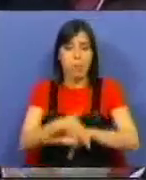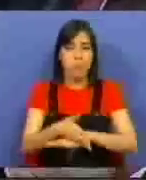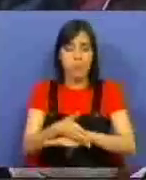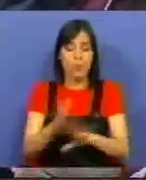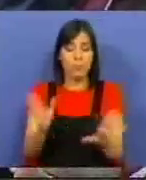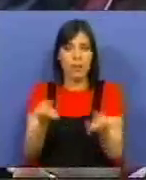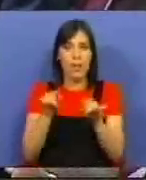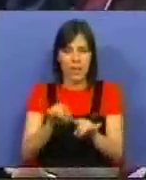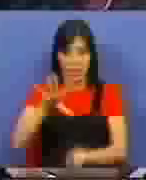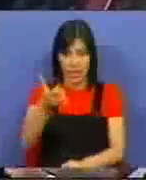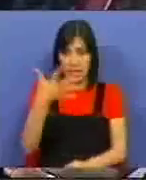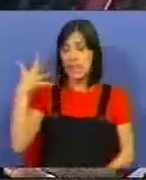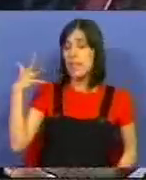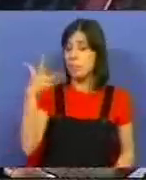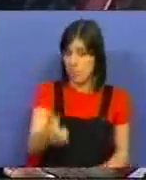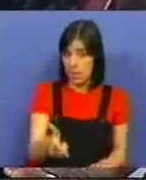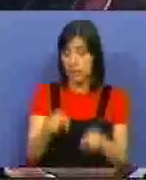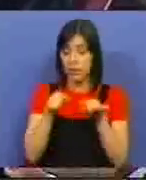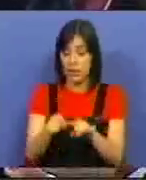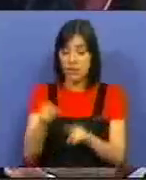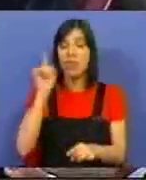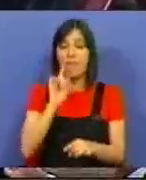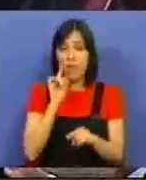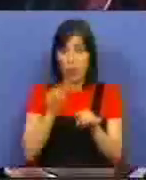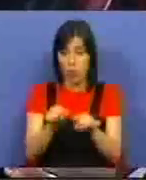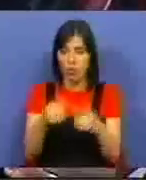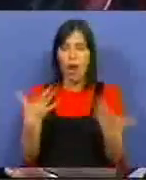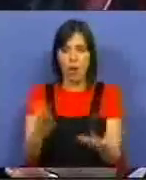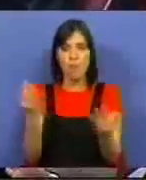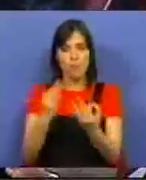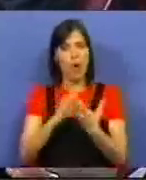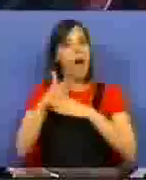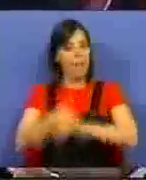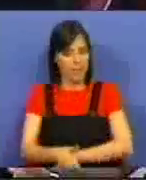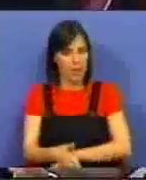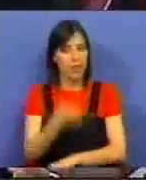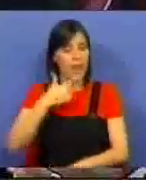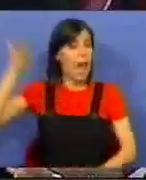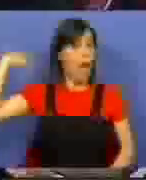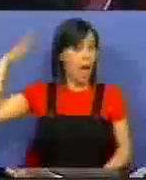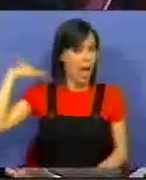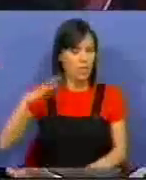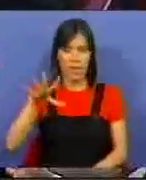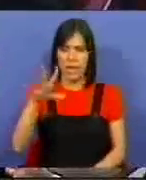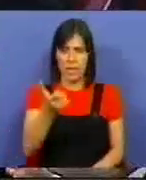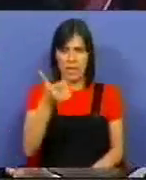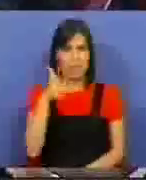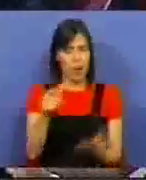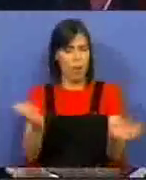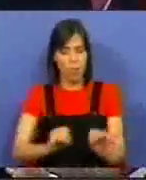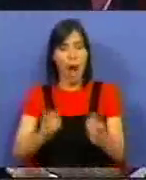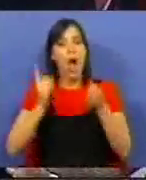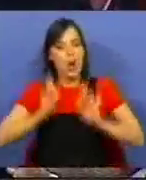Para estes 15 mil, esses vão ter agora acesso. Quer dizer, antes, 15 mil não tinham.